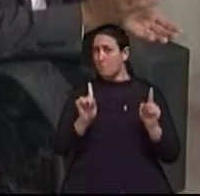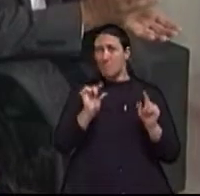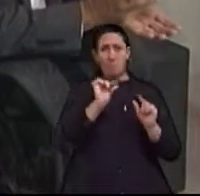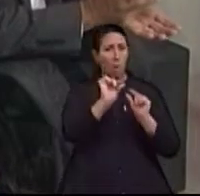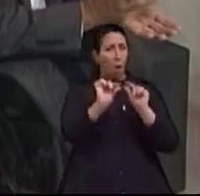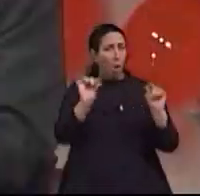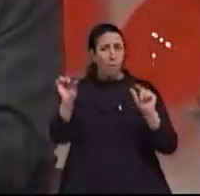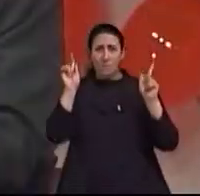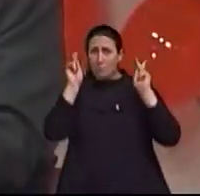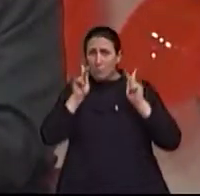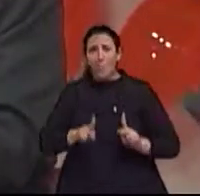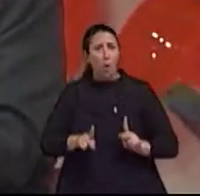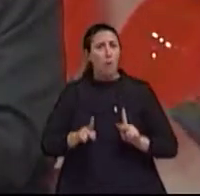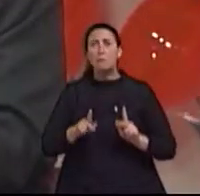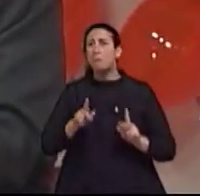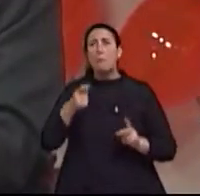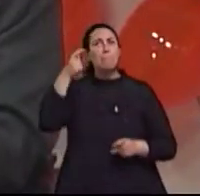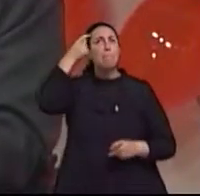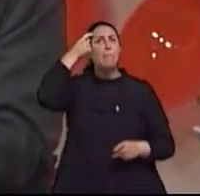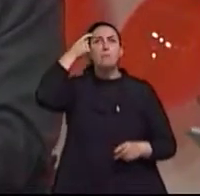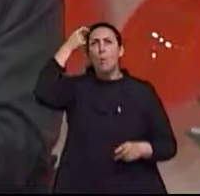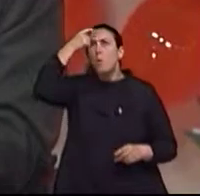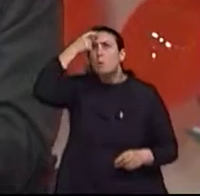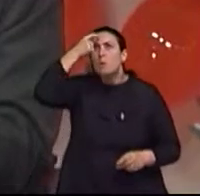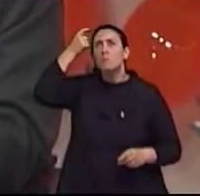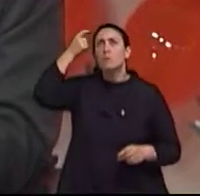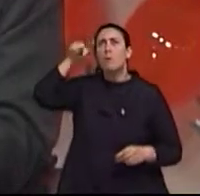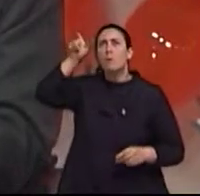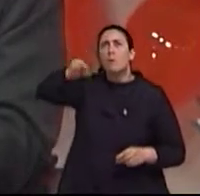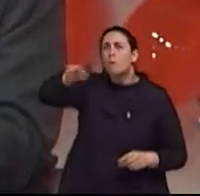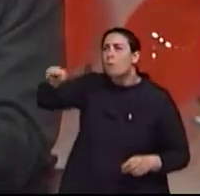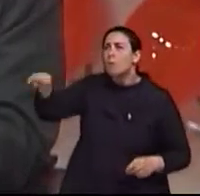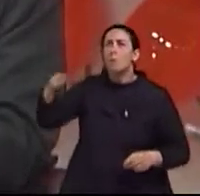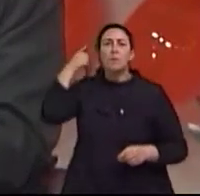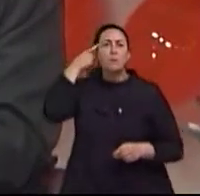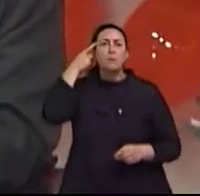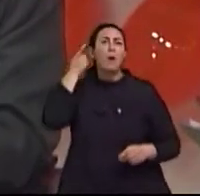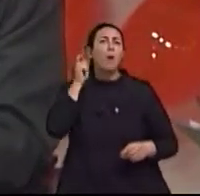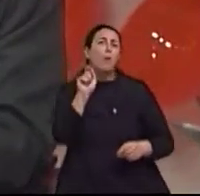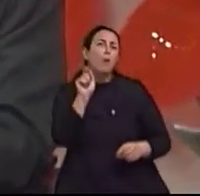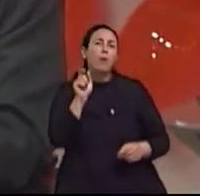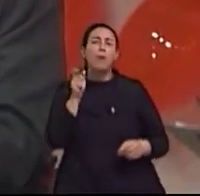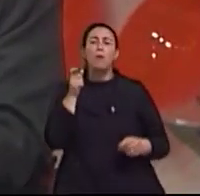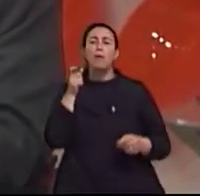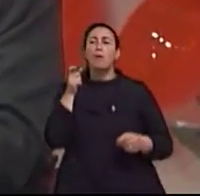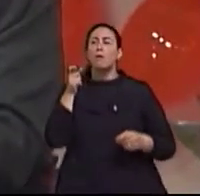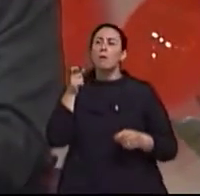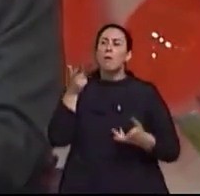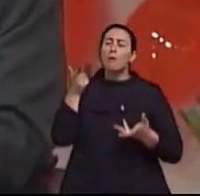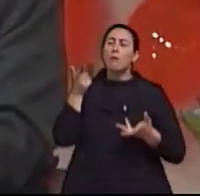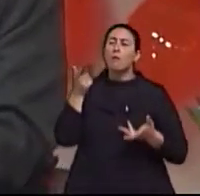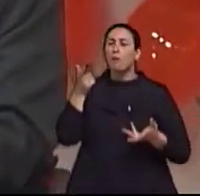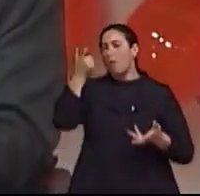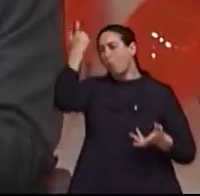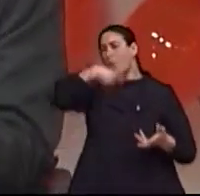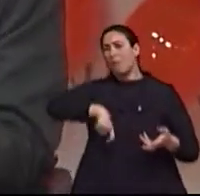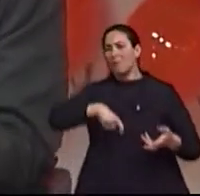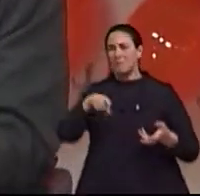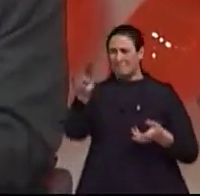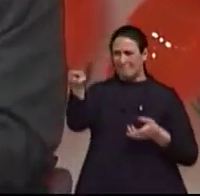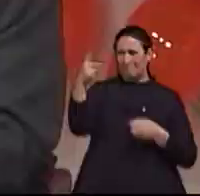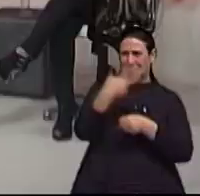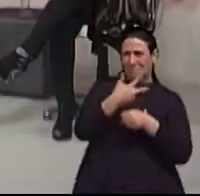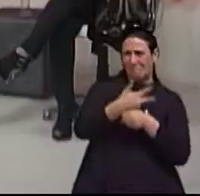enquadram nesse modelo, nesse padrão, né? Quem destoa dele, bom, está condenado a da nação quase, né? Na sociedade, ao